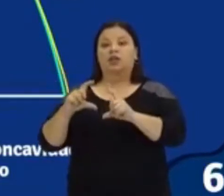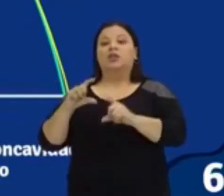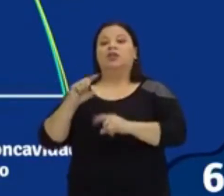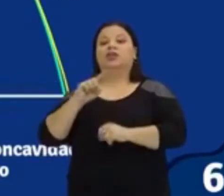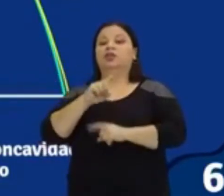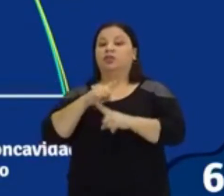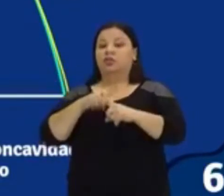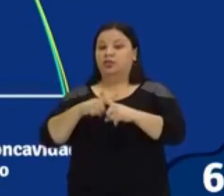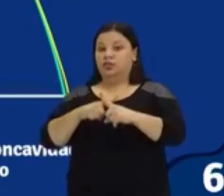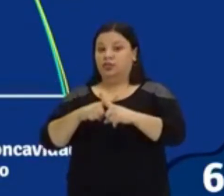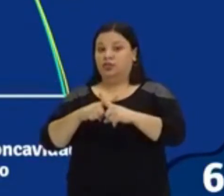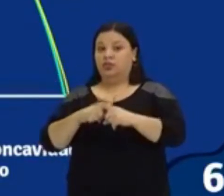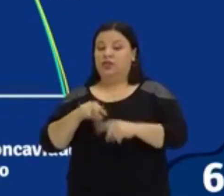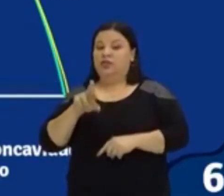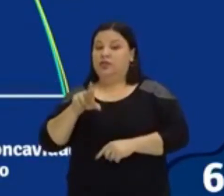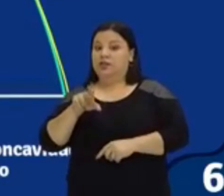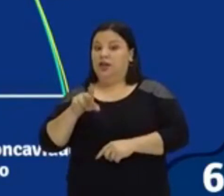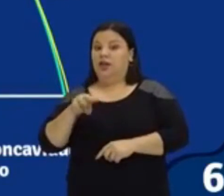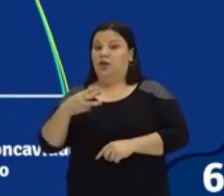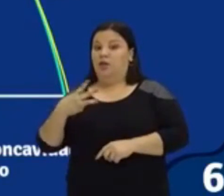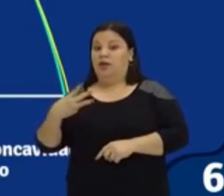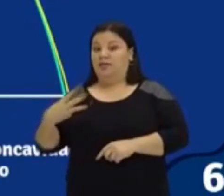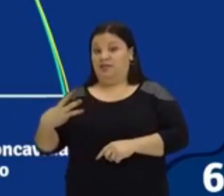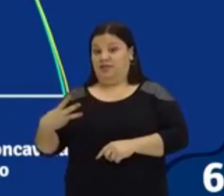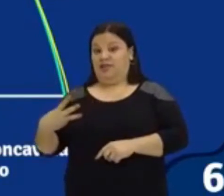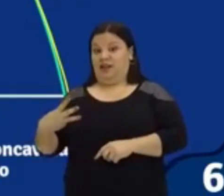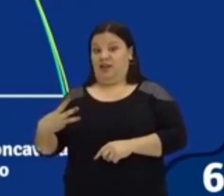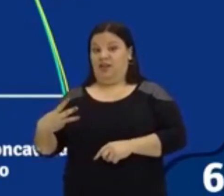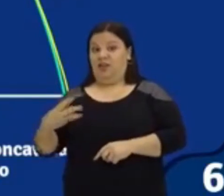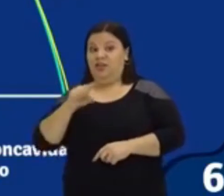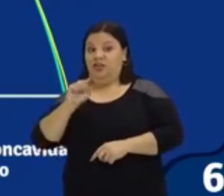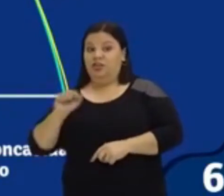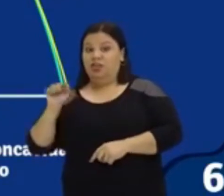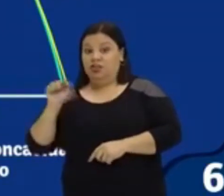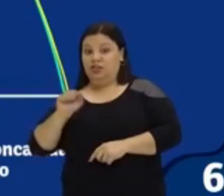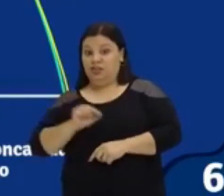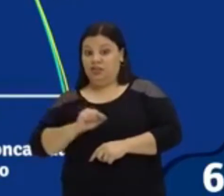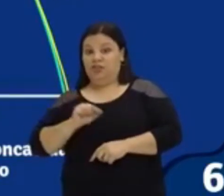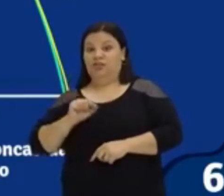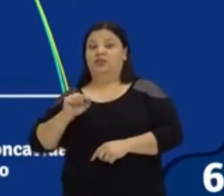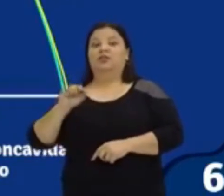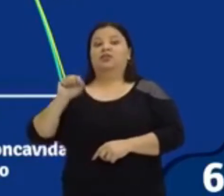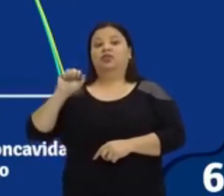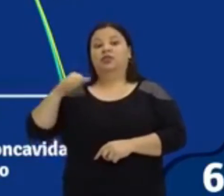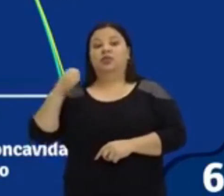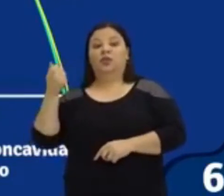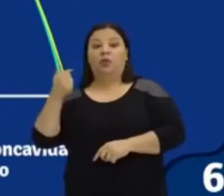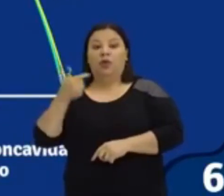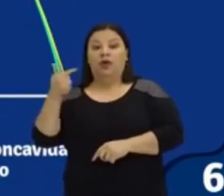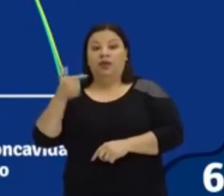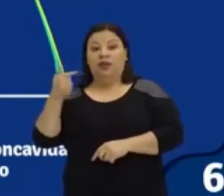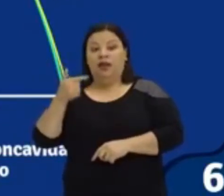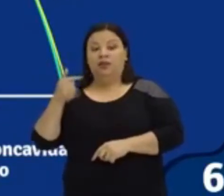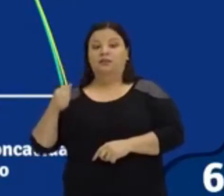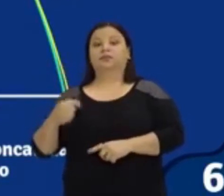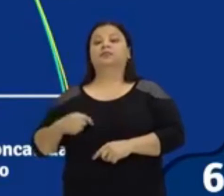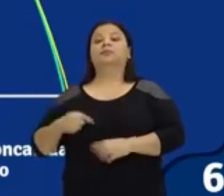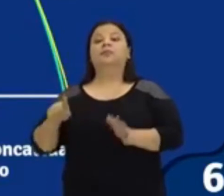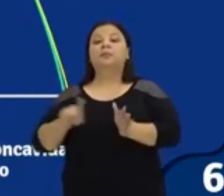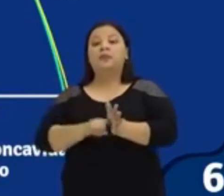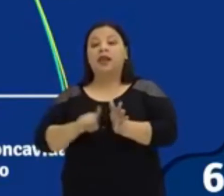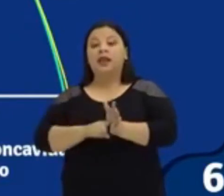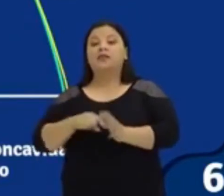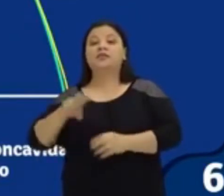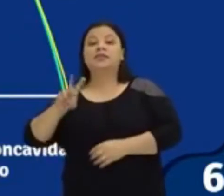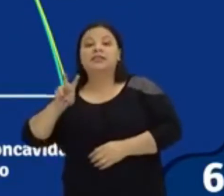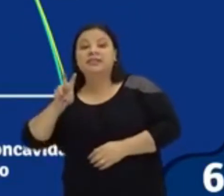menos 5x, por exemplo, olha, eu vou observar logo justamente o coeficiente a, e aqui no caso eu tenho